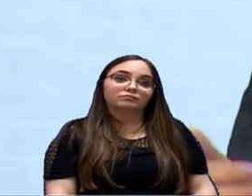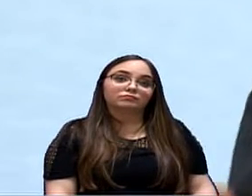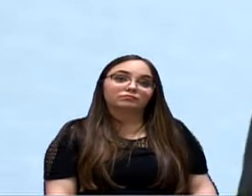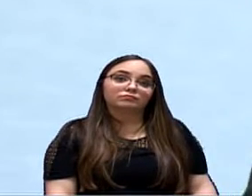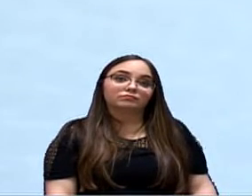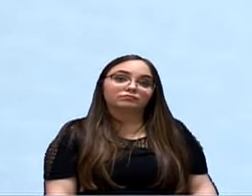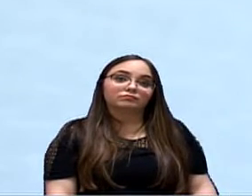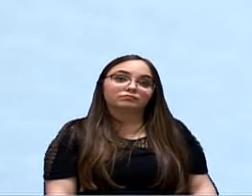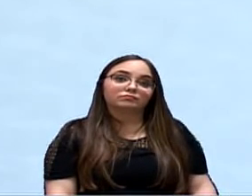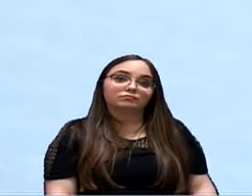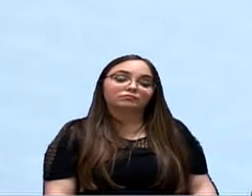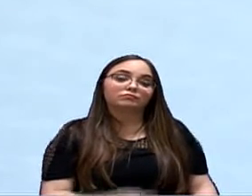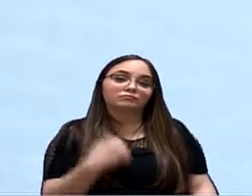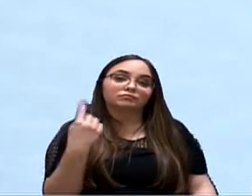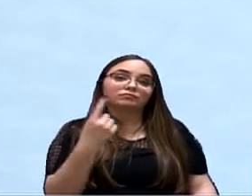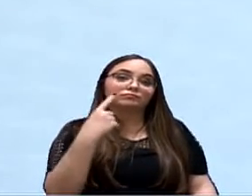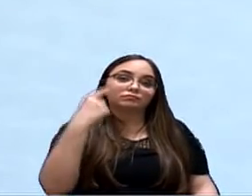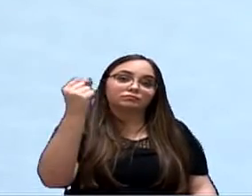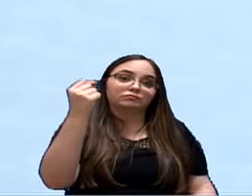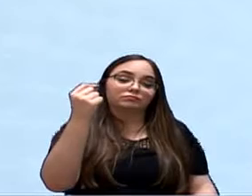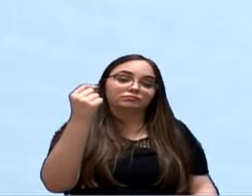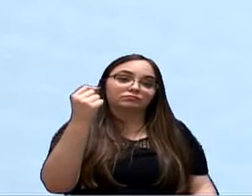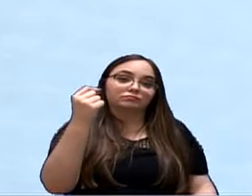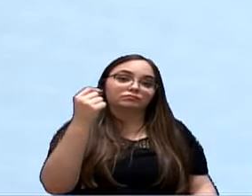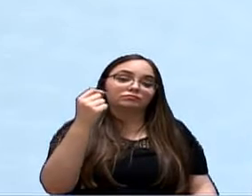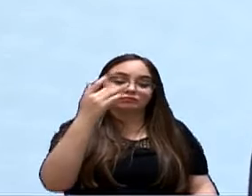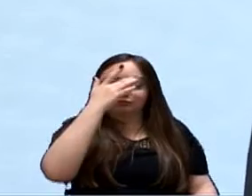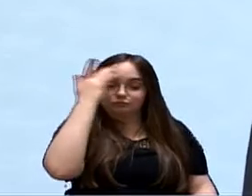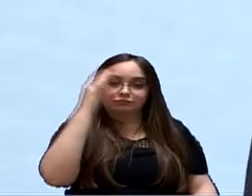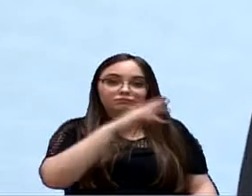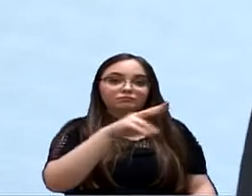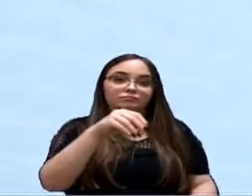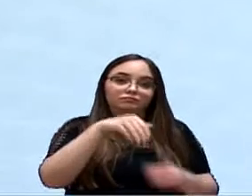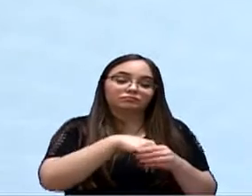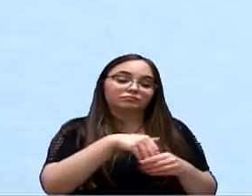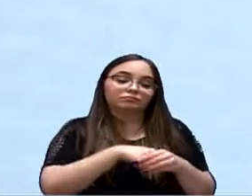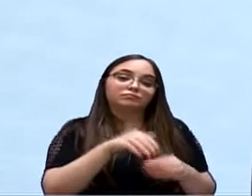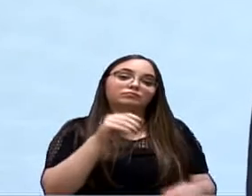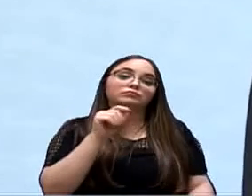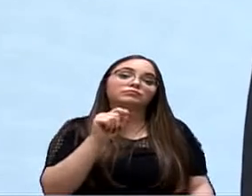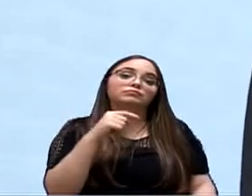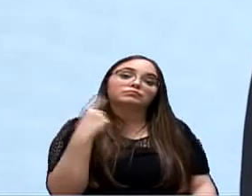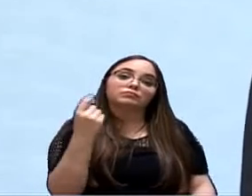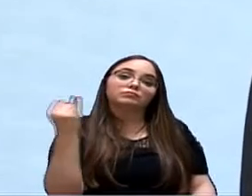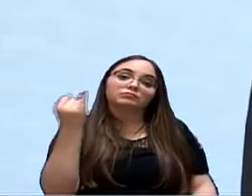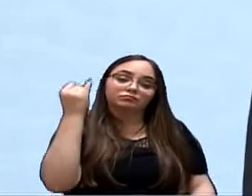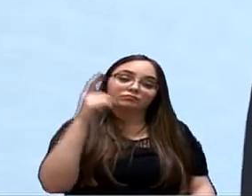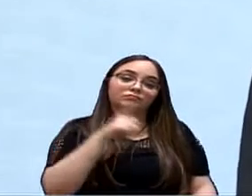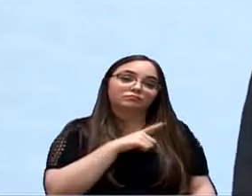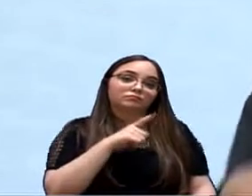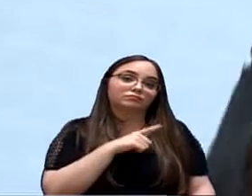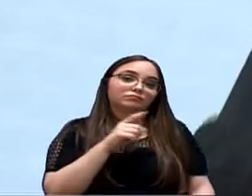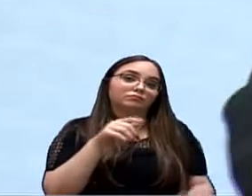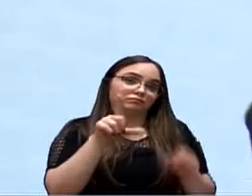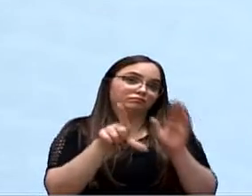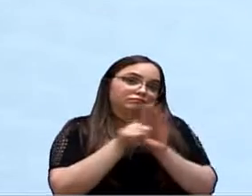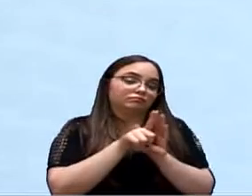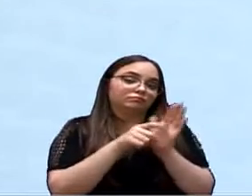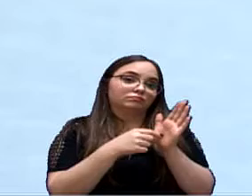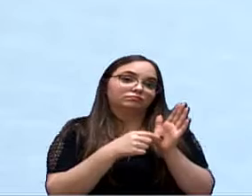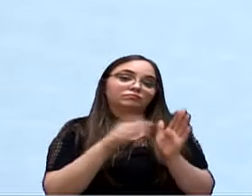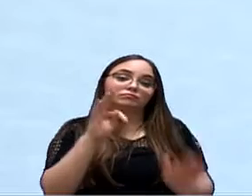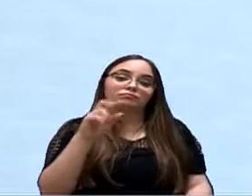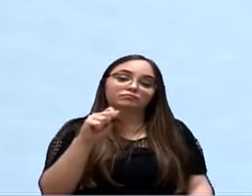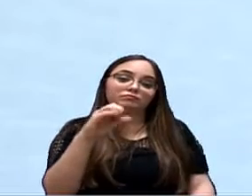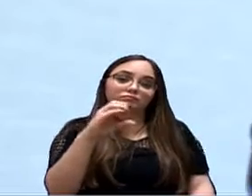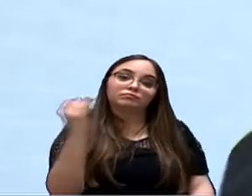reserva o meu tempo. Fomos eleitos pela população, é importante que tenha, né? É uma lei. O TAC,